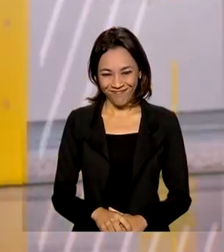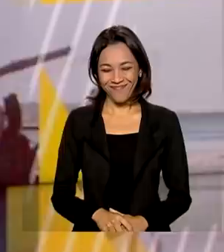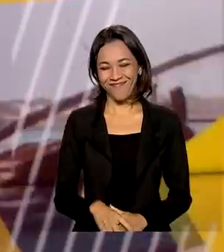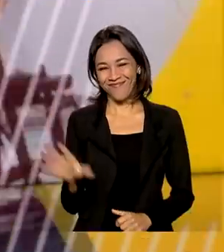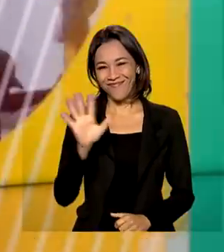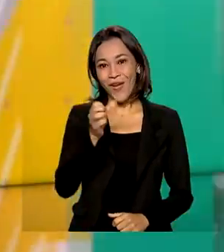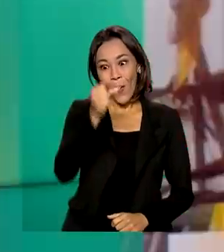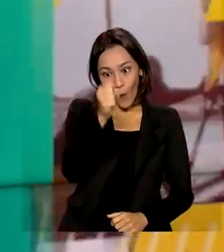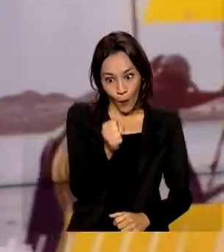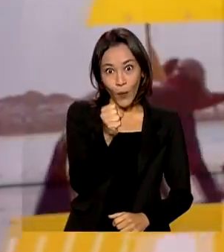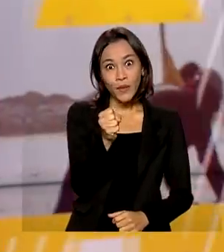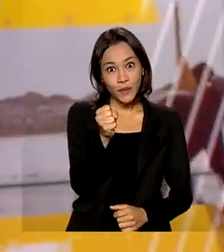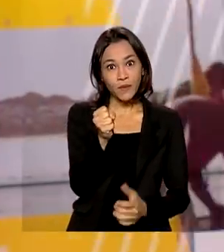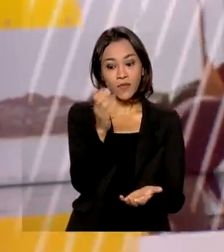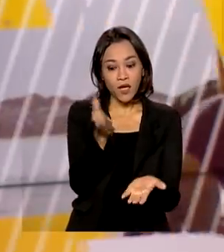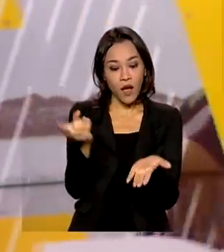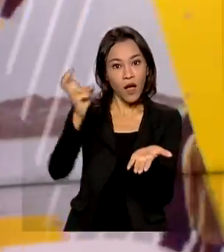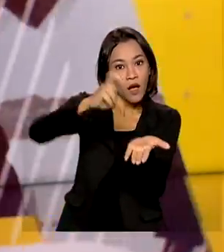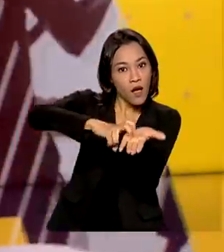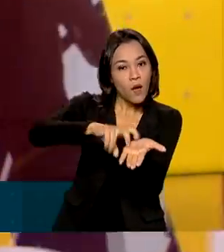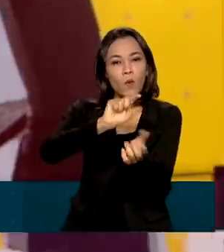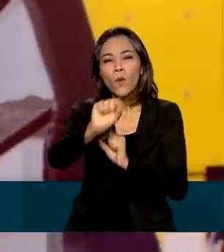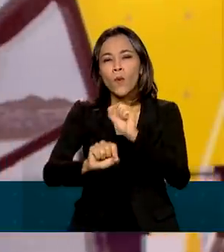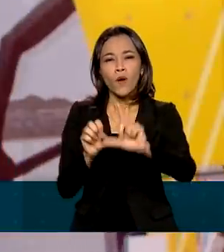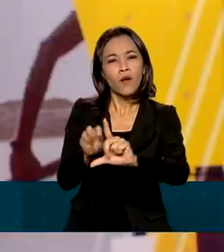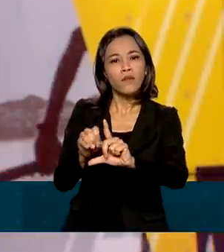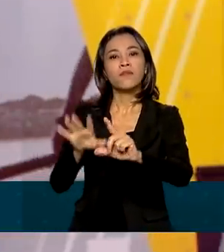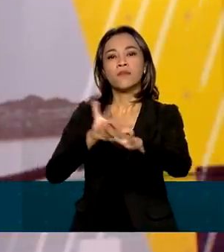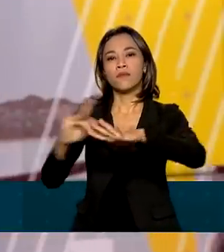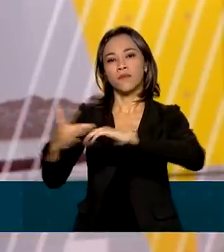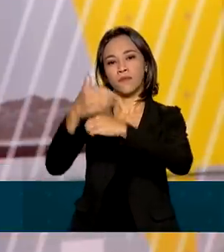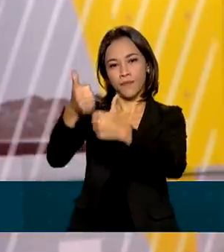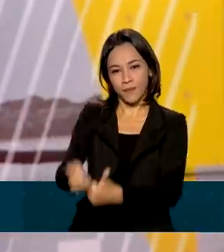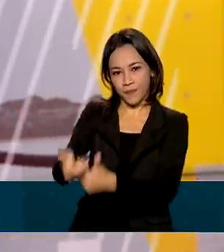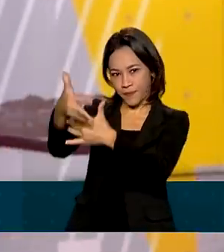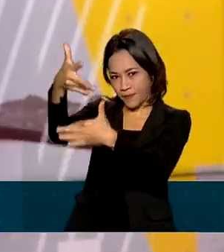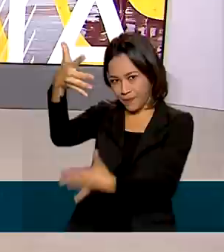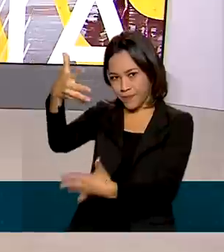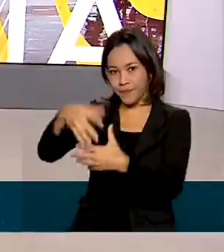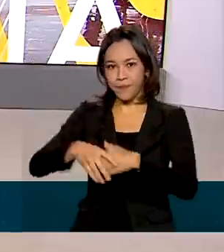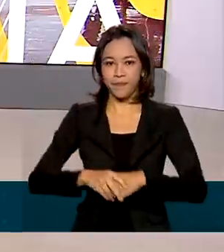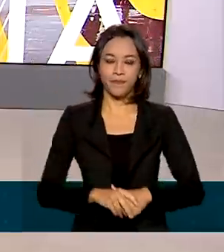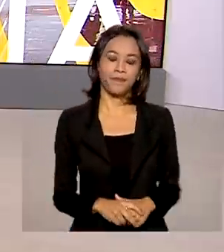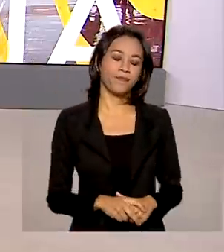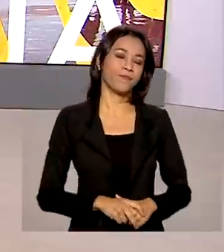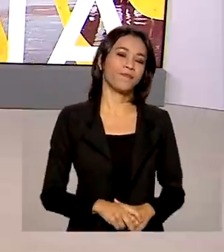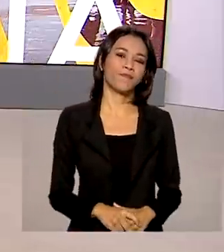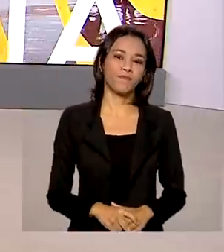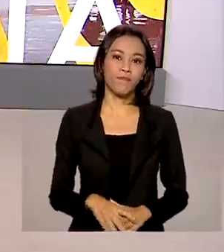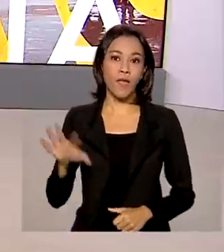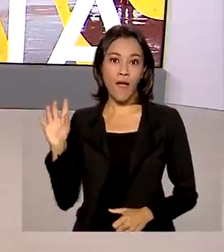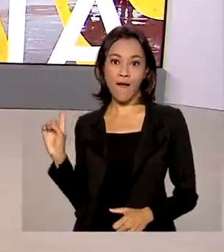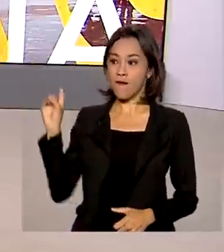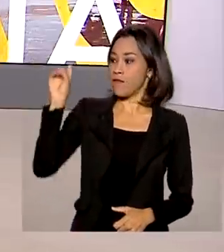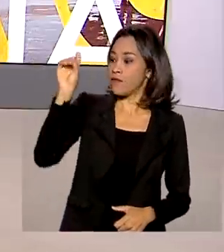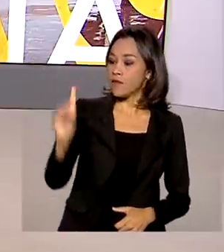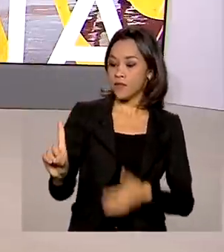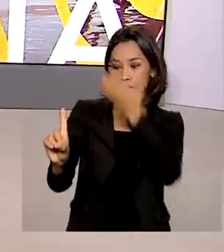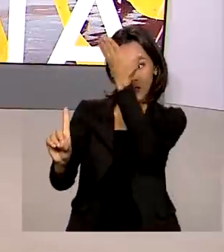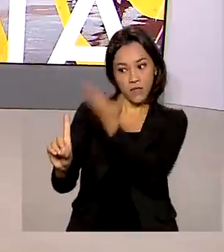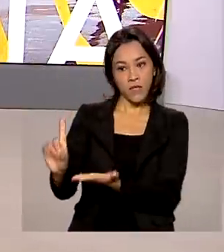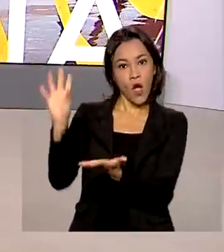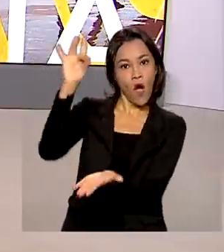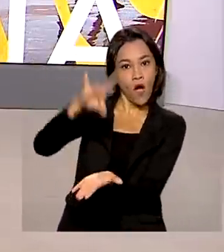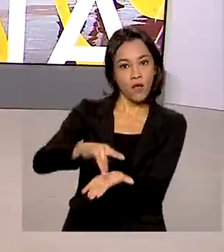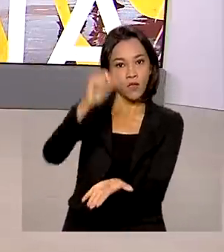Oito horas agora, nós estamos ao vivo também pelas redes sociais. Em visita oficial ao Brasil,